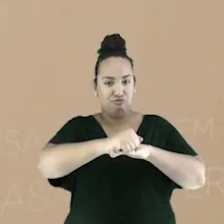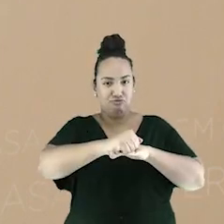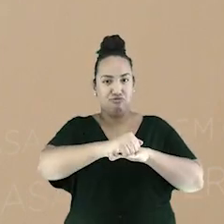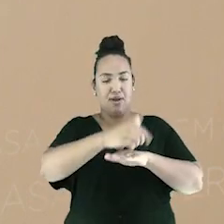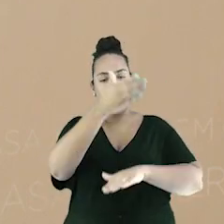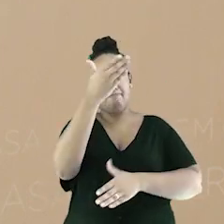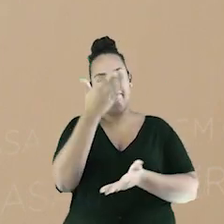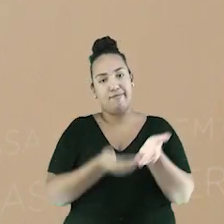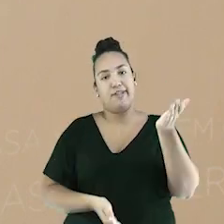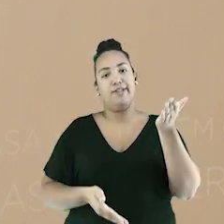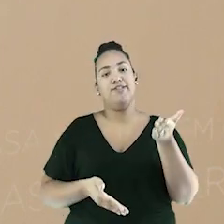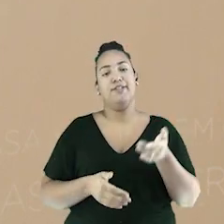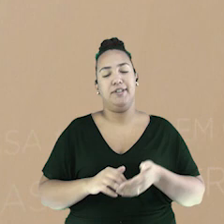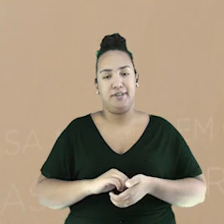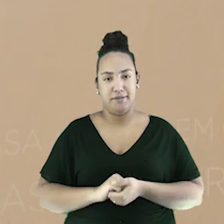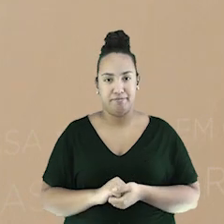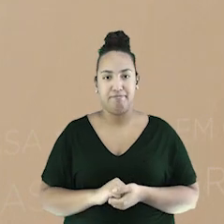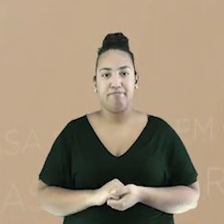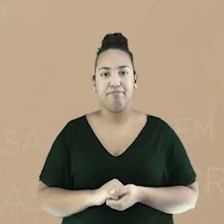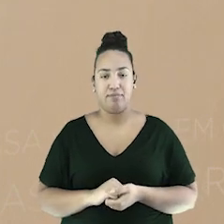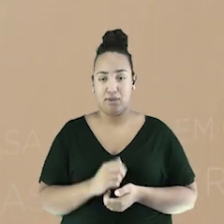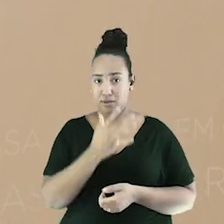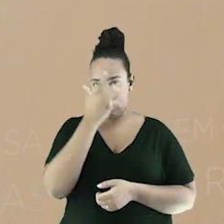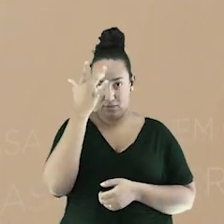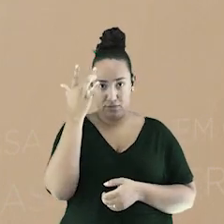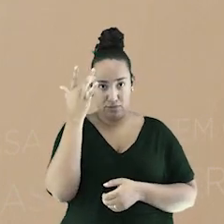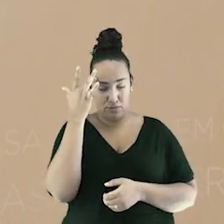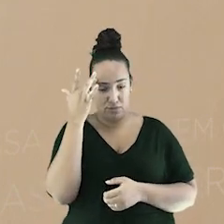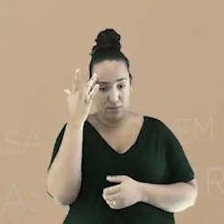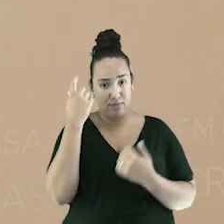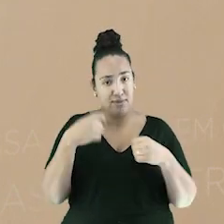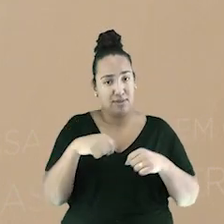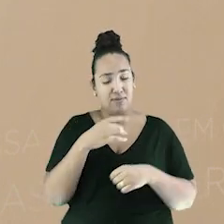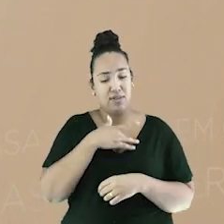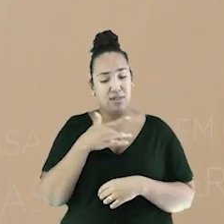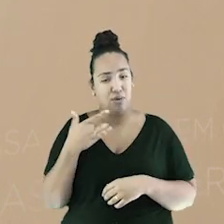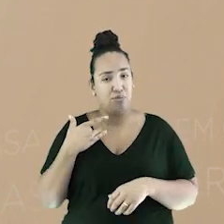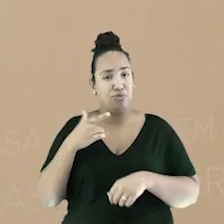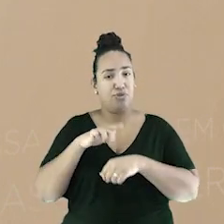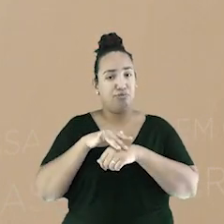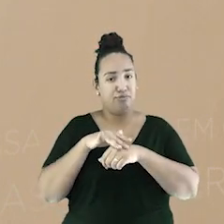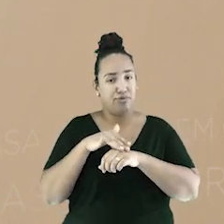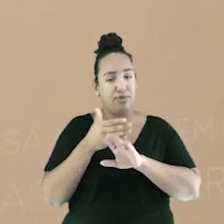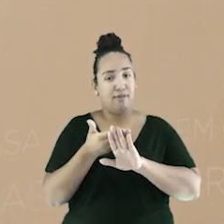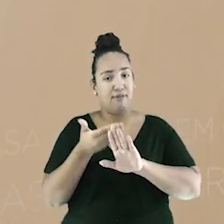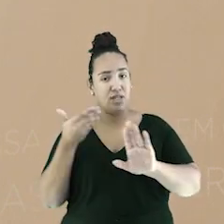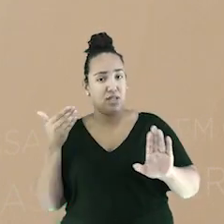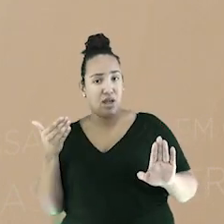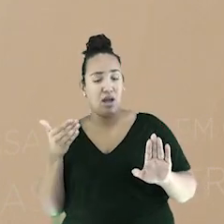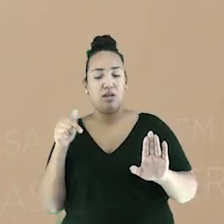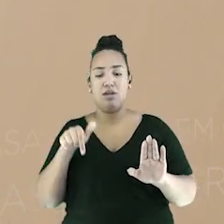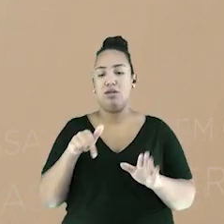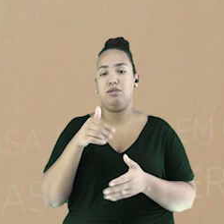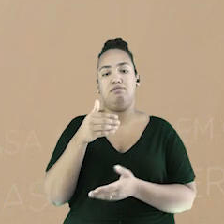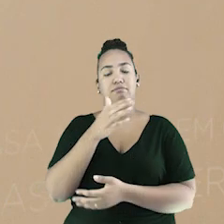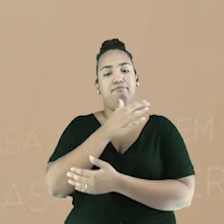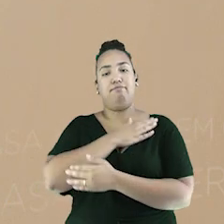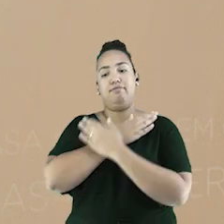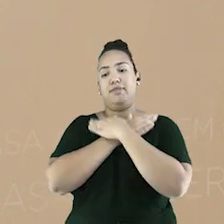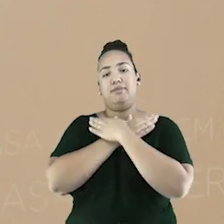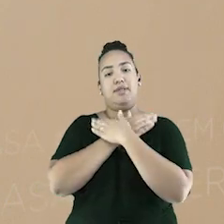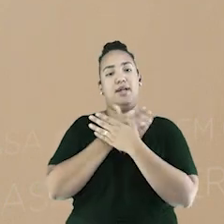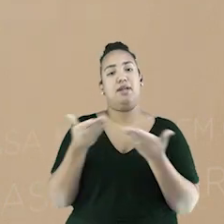poderiam ser demitidos e não receberiam o seu salário. Só eram pagos os funcionários que trabalhavam efetivamente.